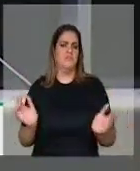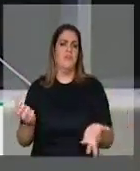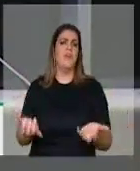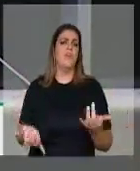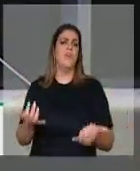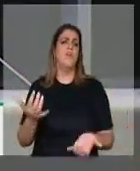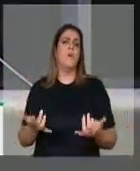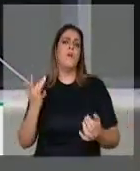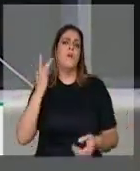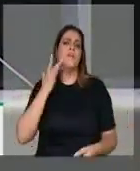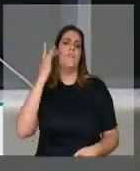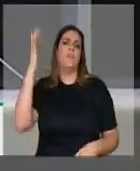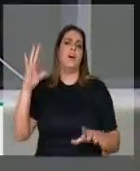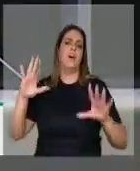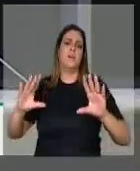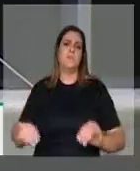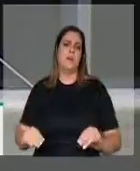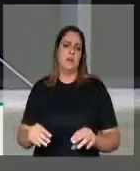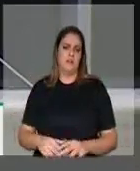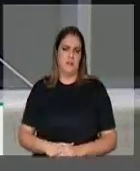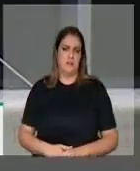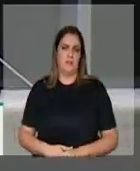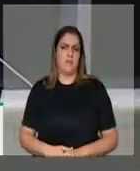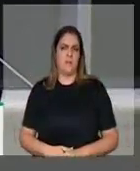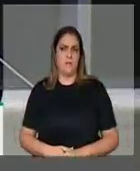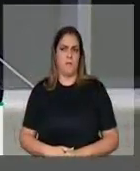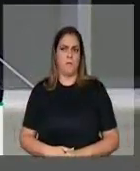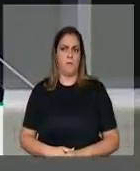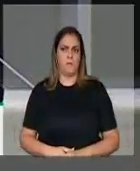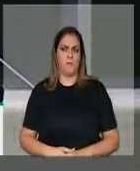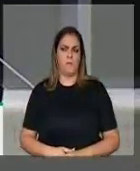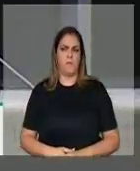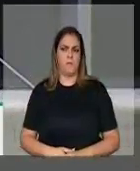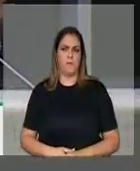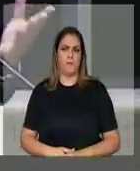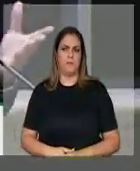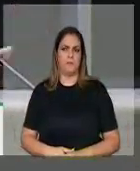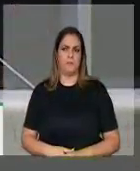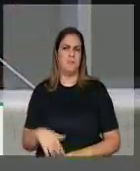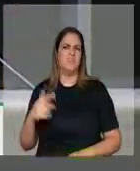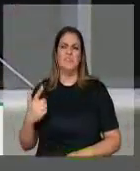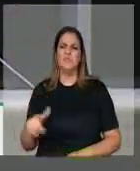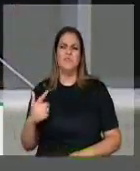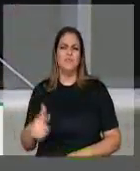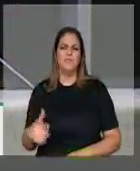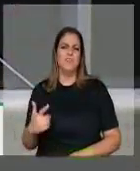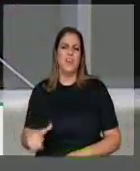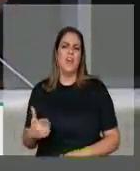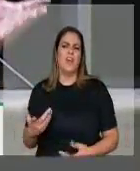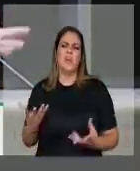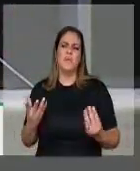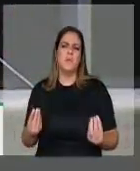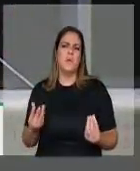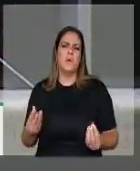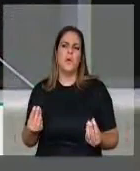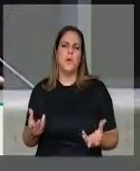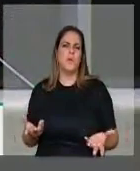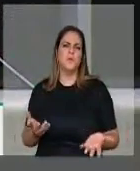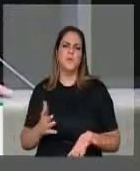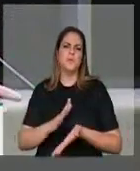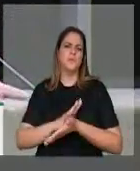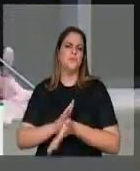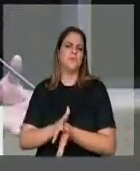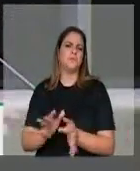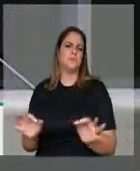é fácil de ser controlado. E também não tem grandes danos às árvores,